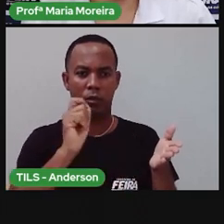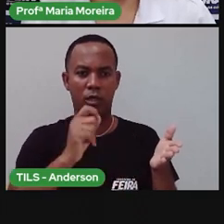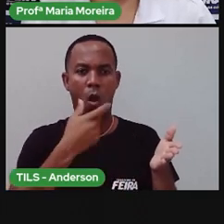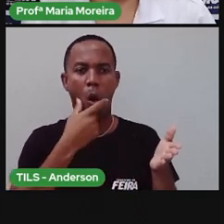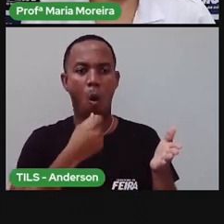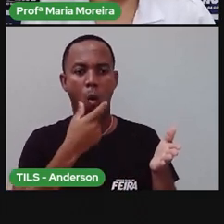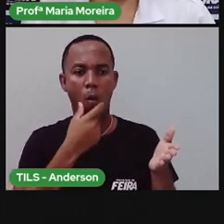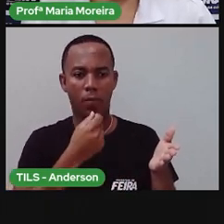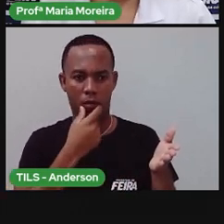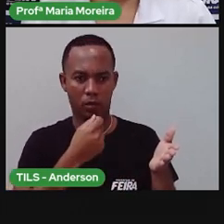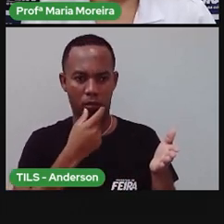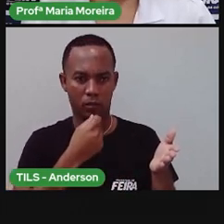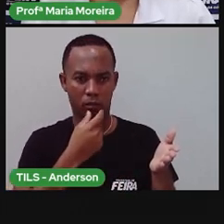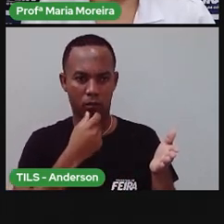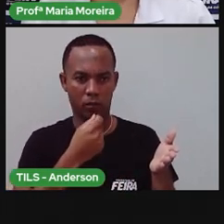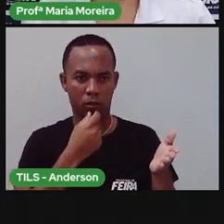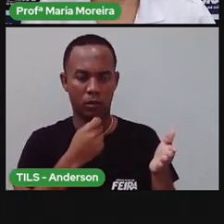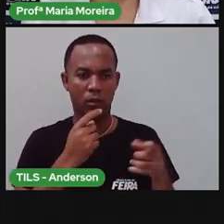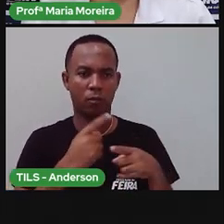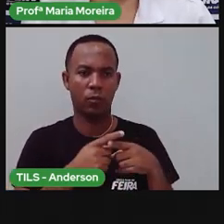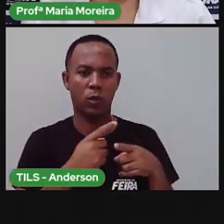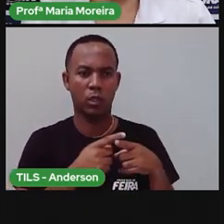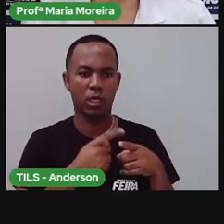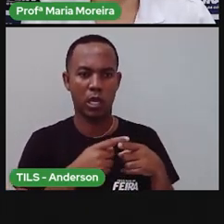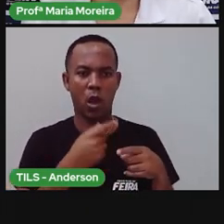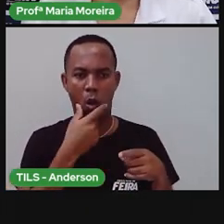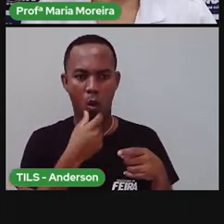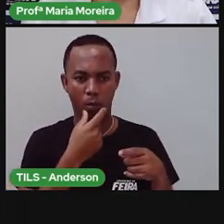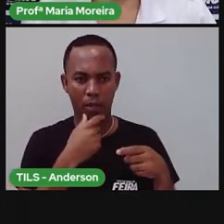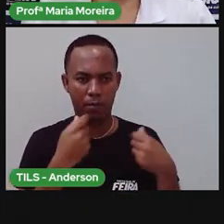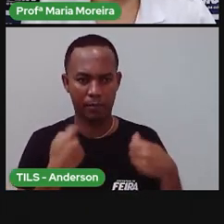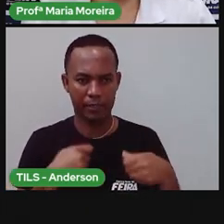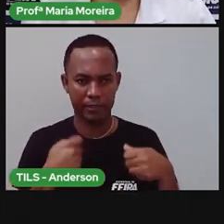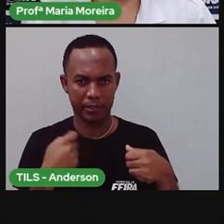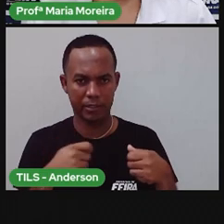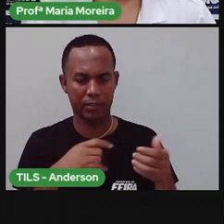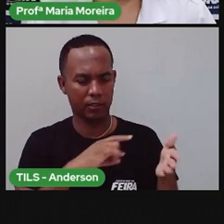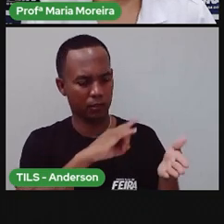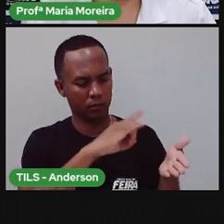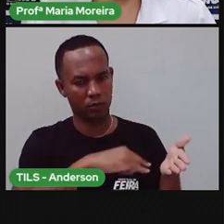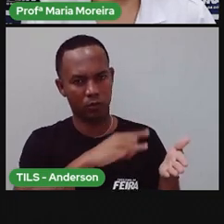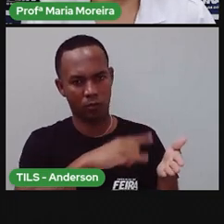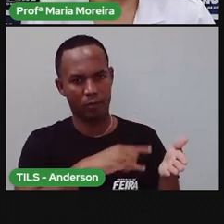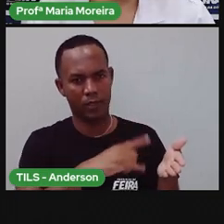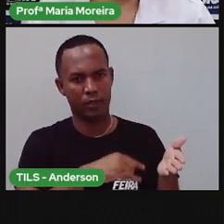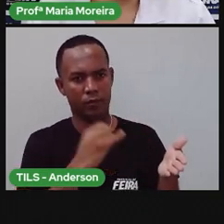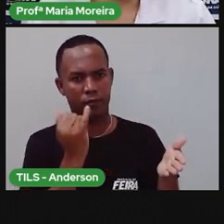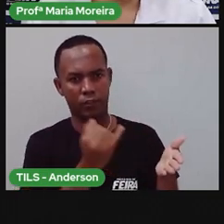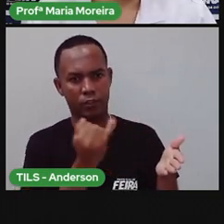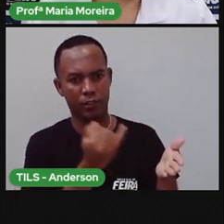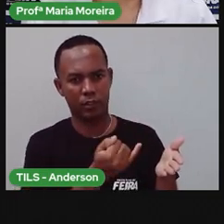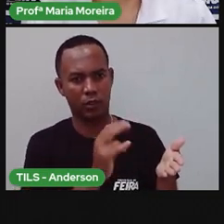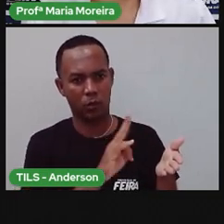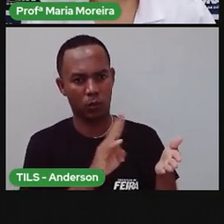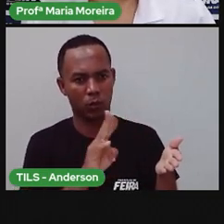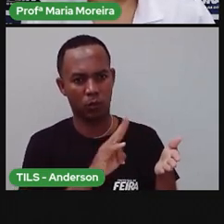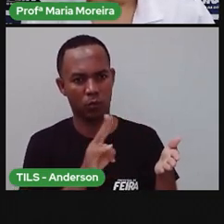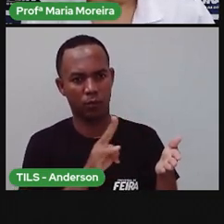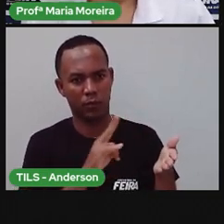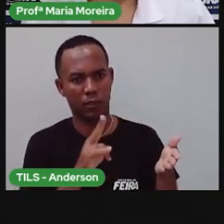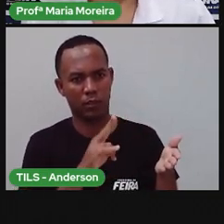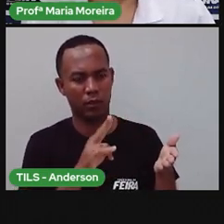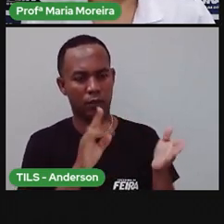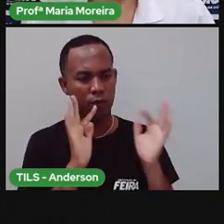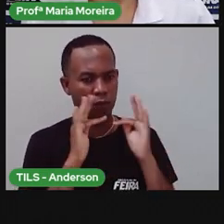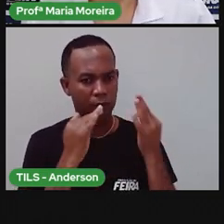humano, do homem. Porque ele precisa desses dados. E é na certidão de nascimento que vai dizer o seu nome. Que vai dizer o nome dos seus